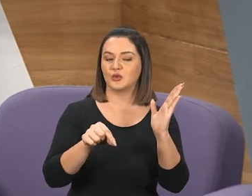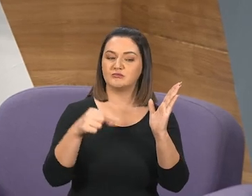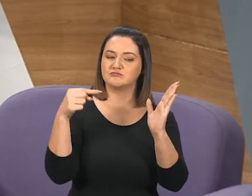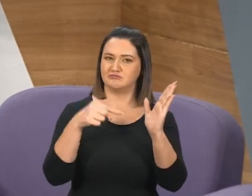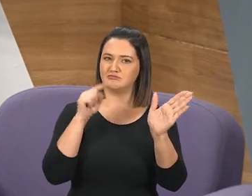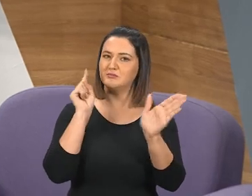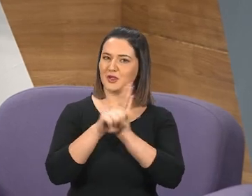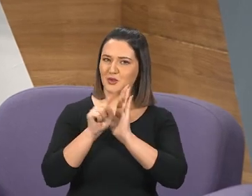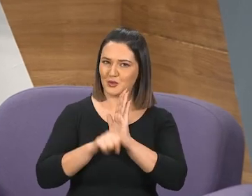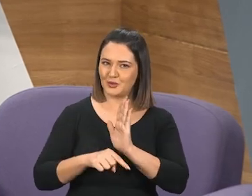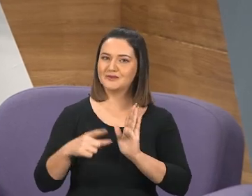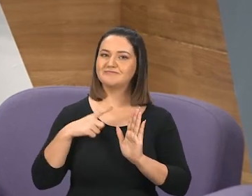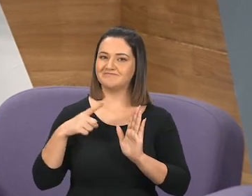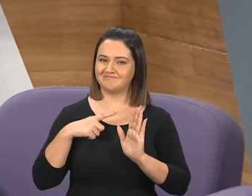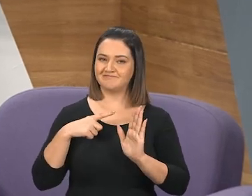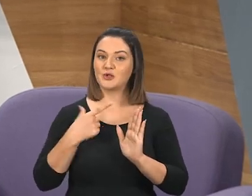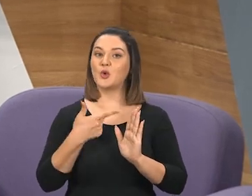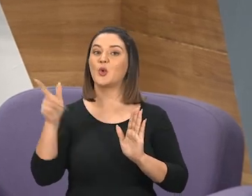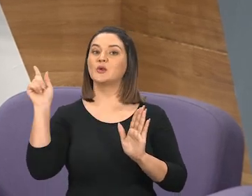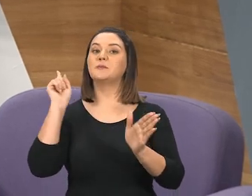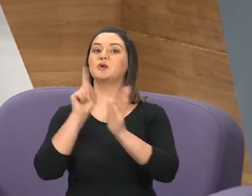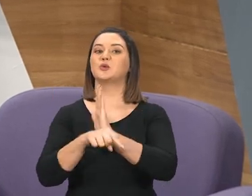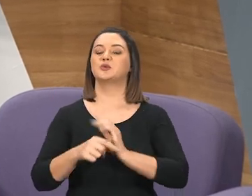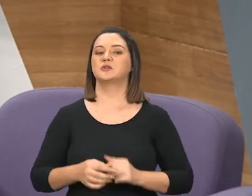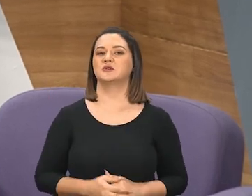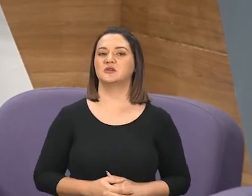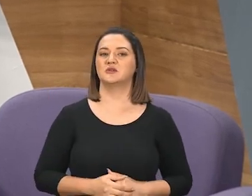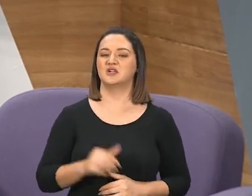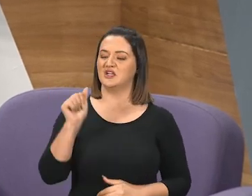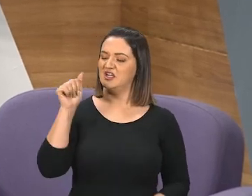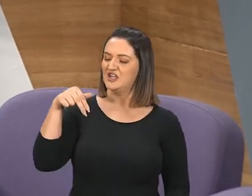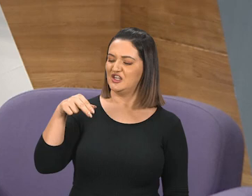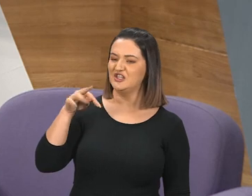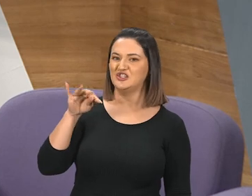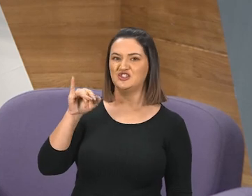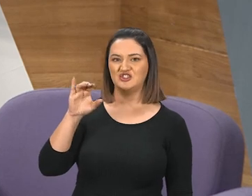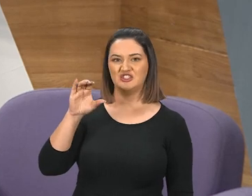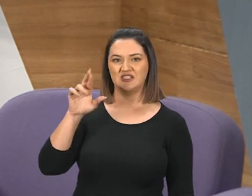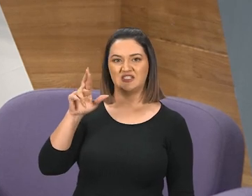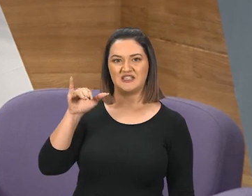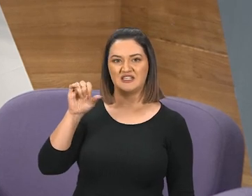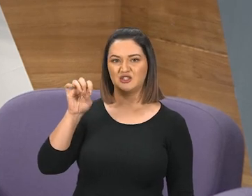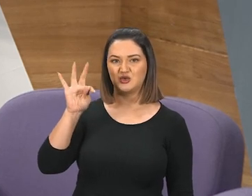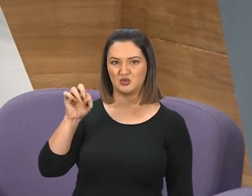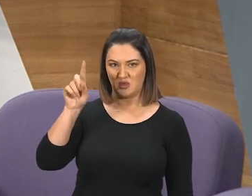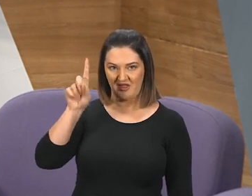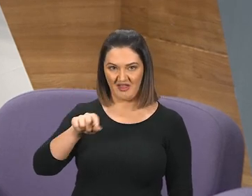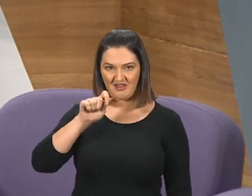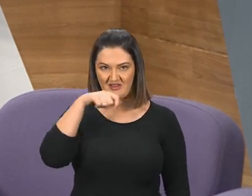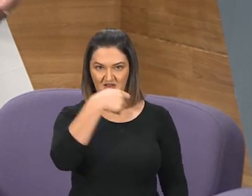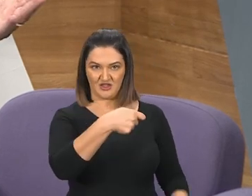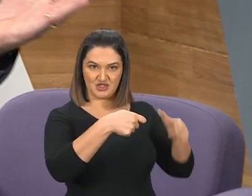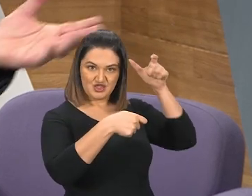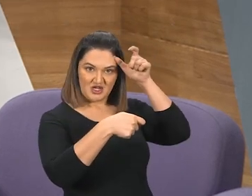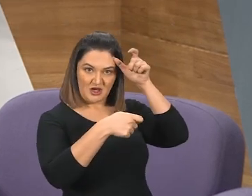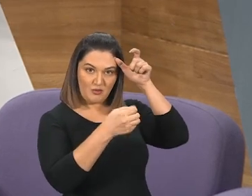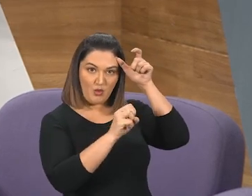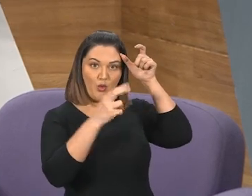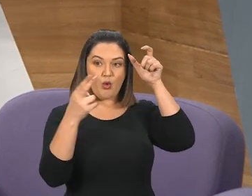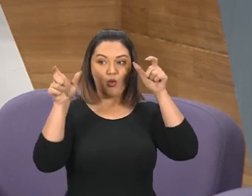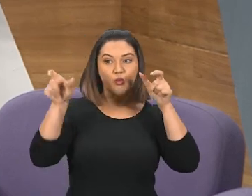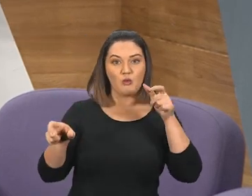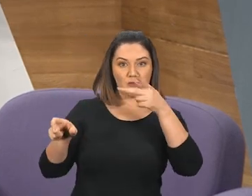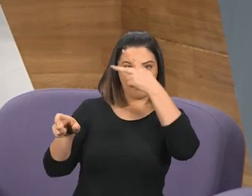São perguntas muito curiosas. Outra pergunta, o anticristo é um ser humano ou é o diabo? Ou é alguma outra coisa